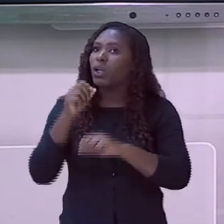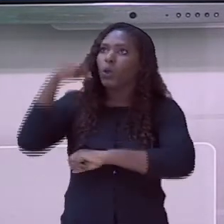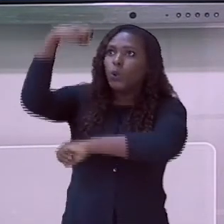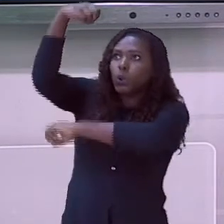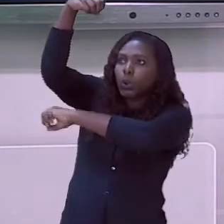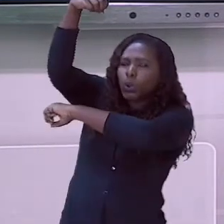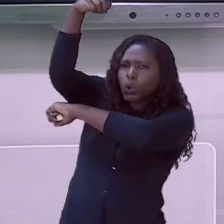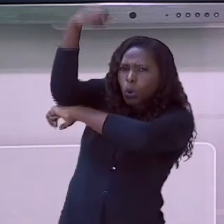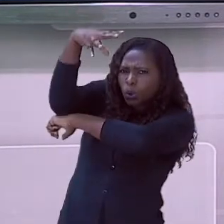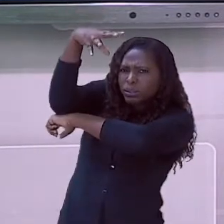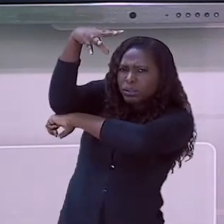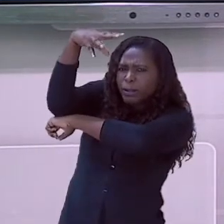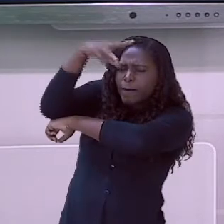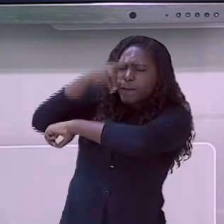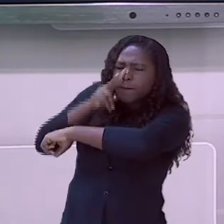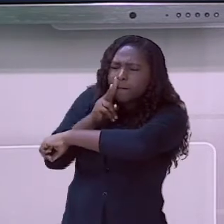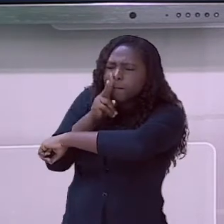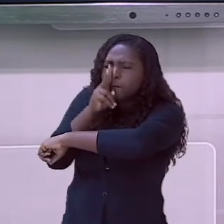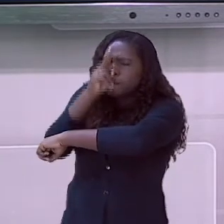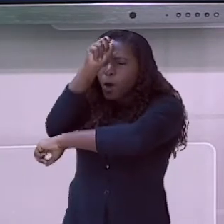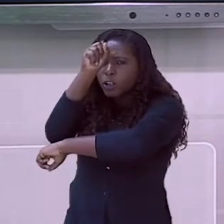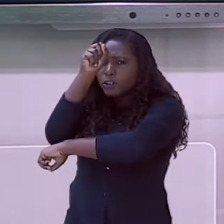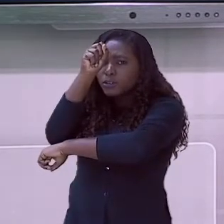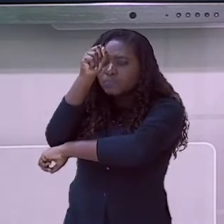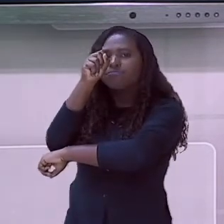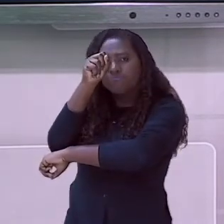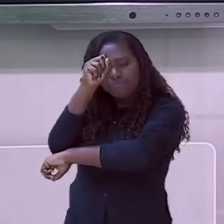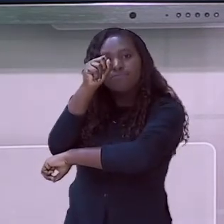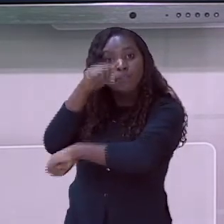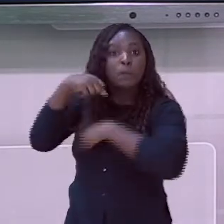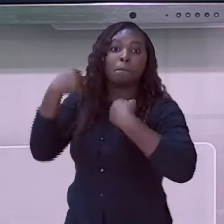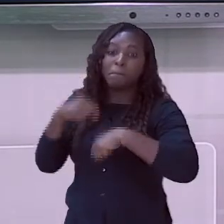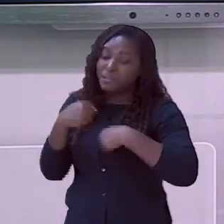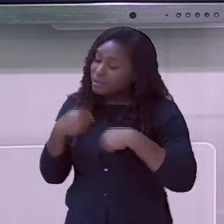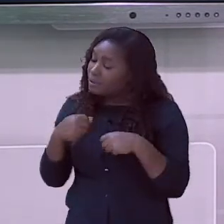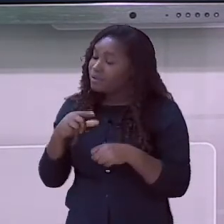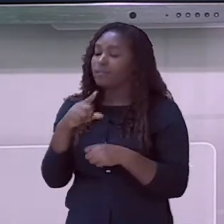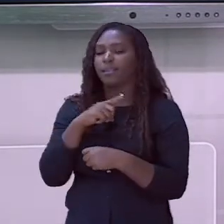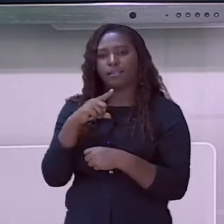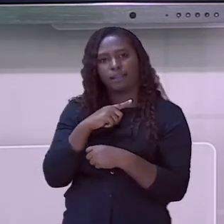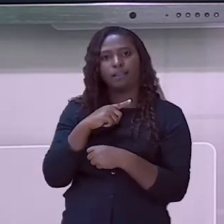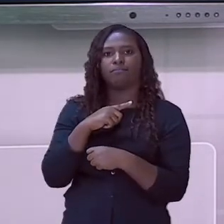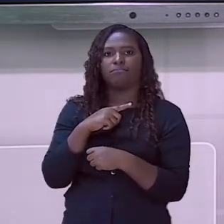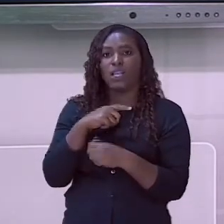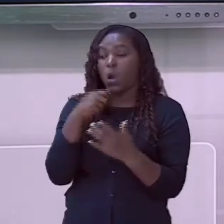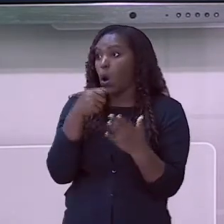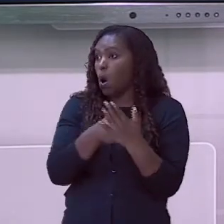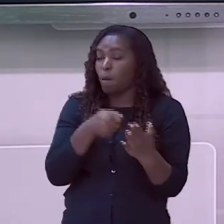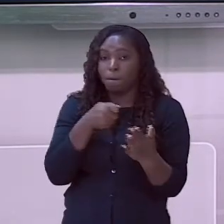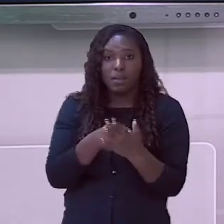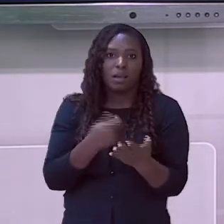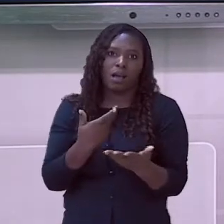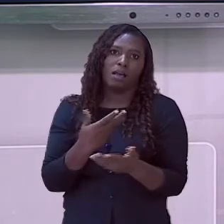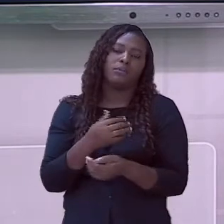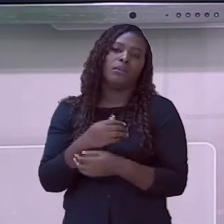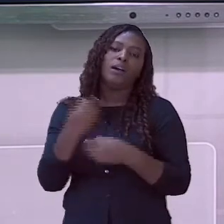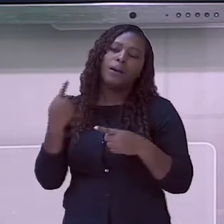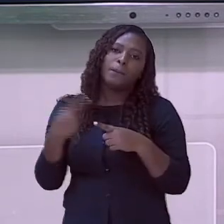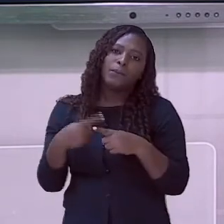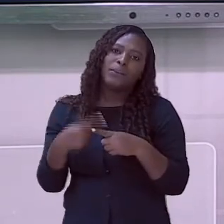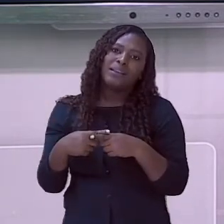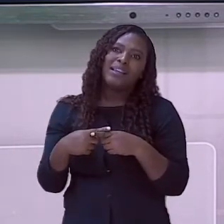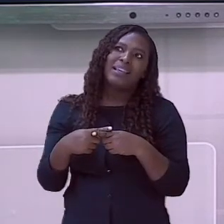nos locais públicos. Essa instalação deve obrigatoriamente conter sinais